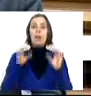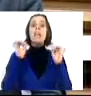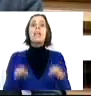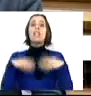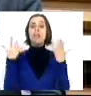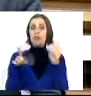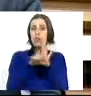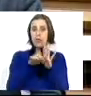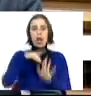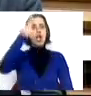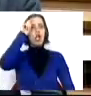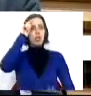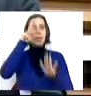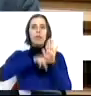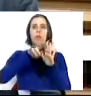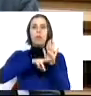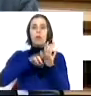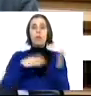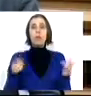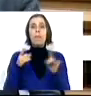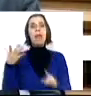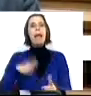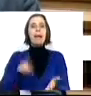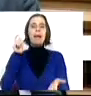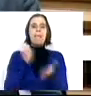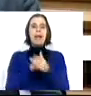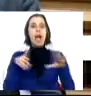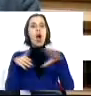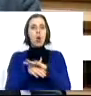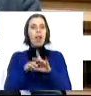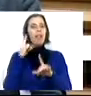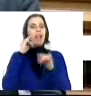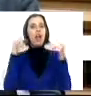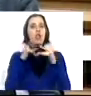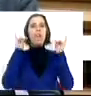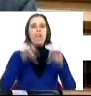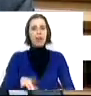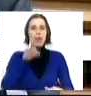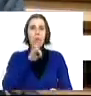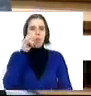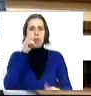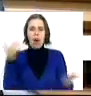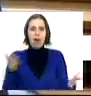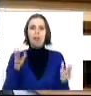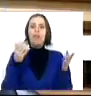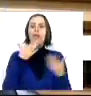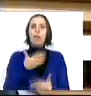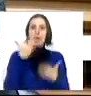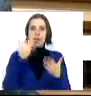iniciativas legislativas que respeitaram as regras, porque isso de querer marcar golos depois de acabar o jogo nem sempre vale. Muito obrigado.